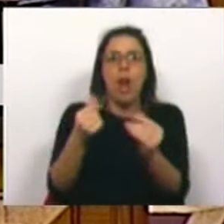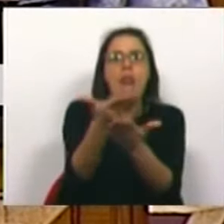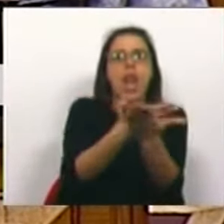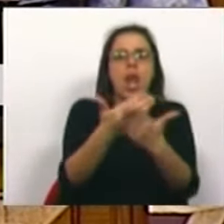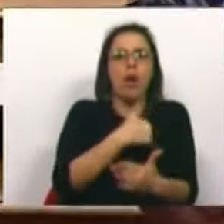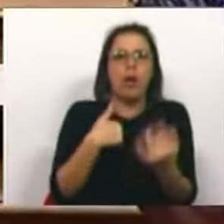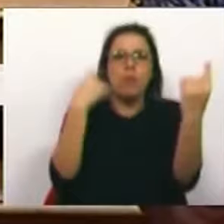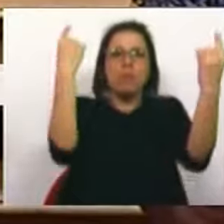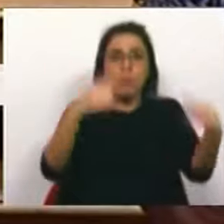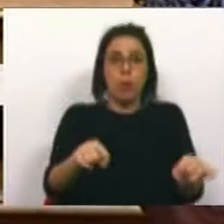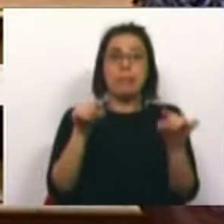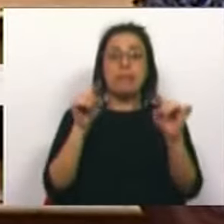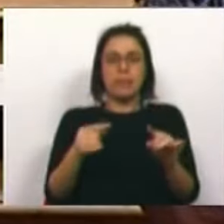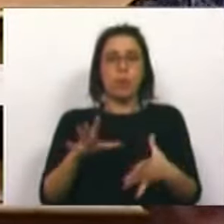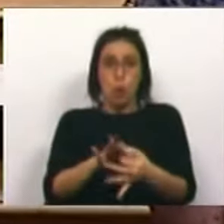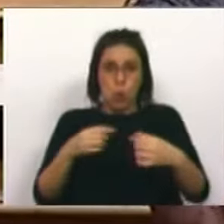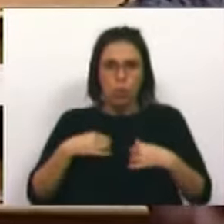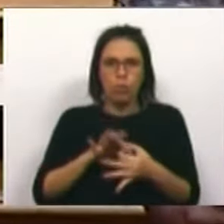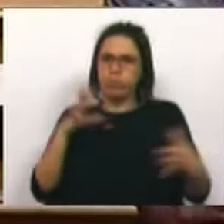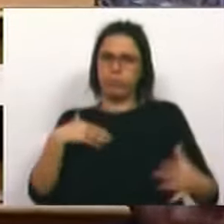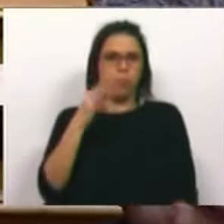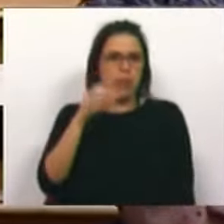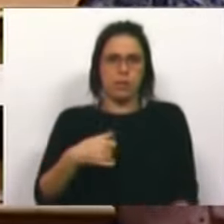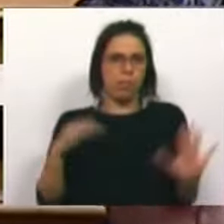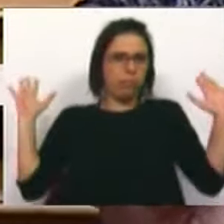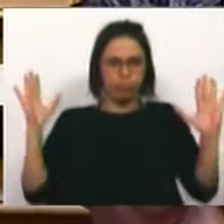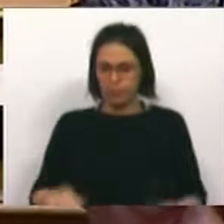negócio da saúde e com isso não contam com o PCP. Obrigado.